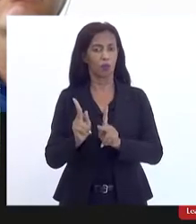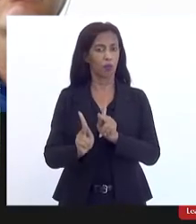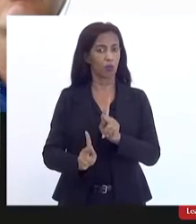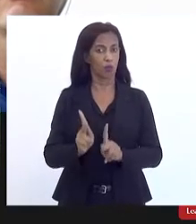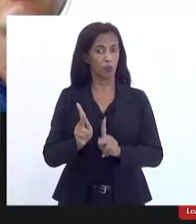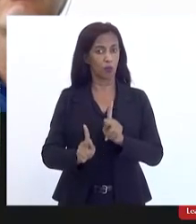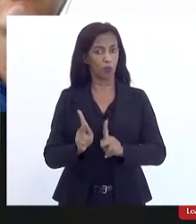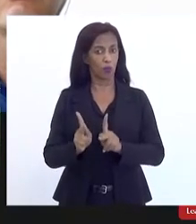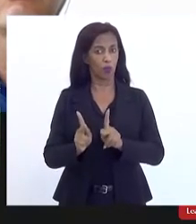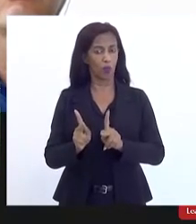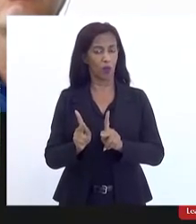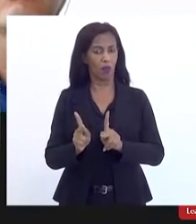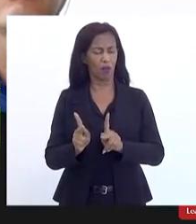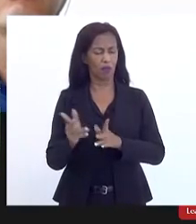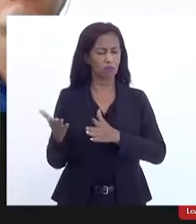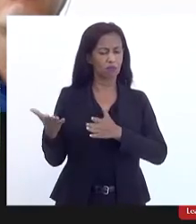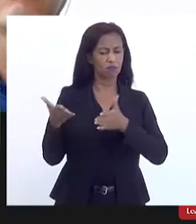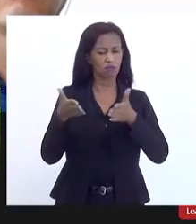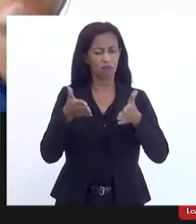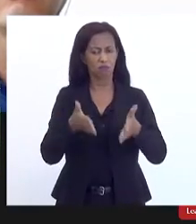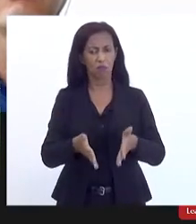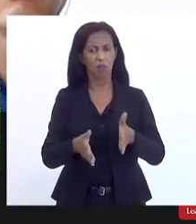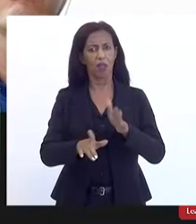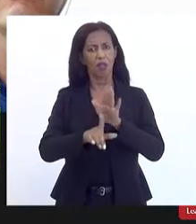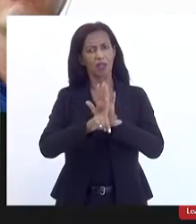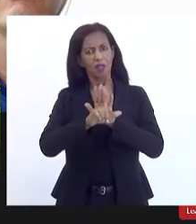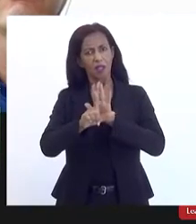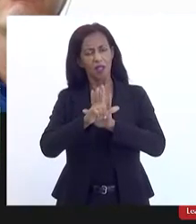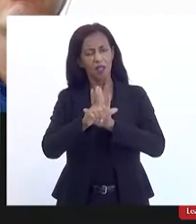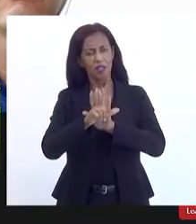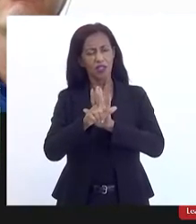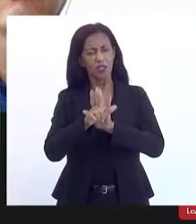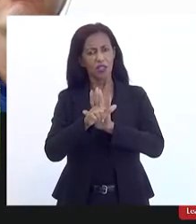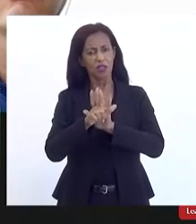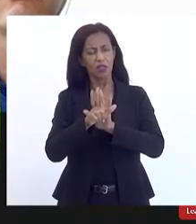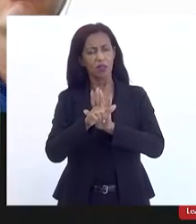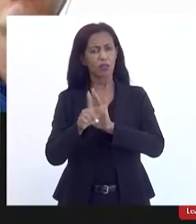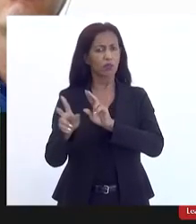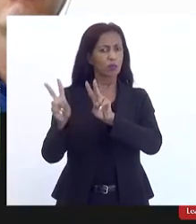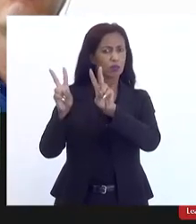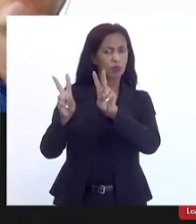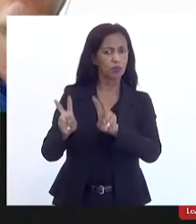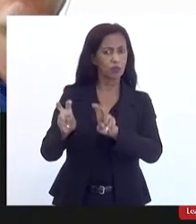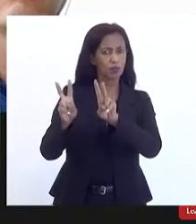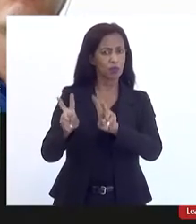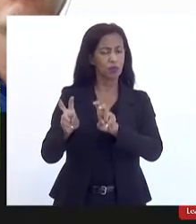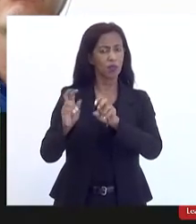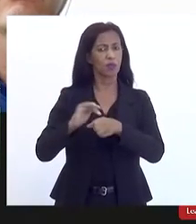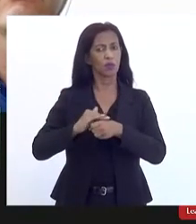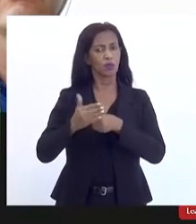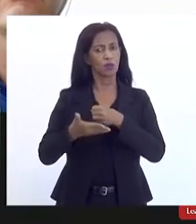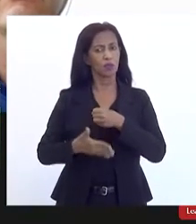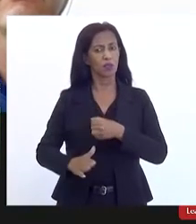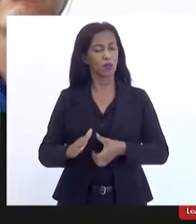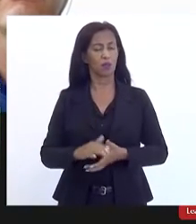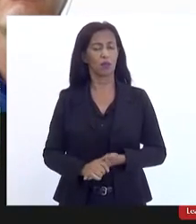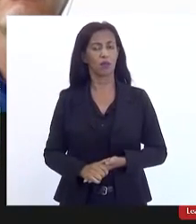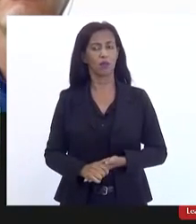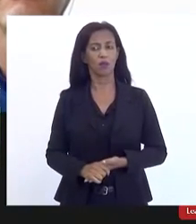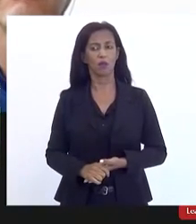sugerir exatamente essa legislação sobre a questão do saneamento aqui porque